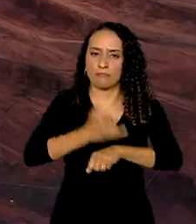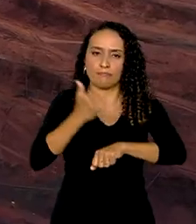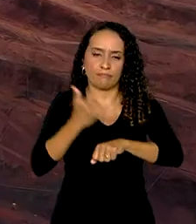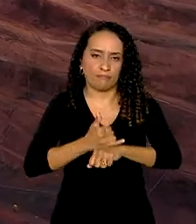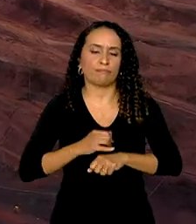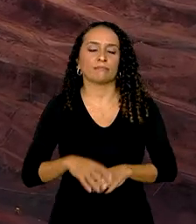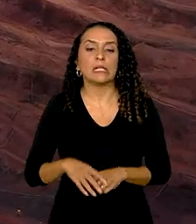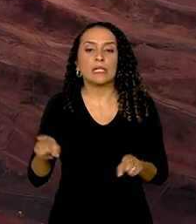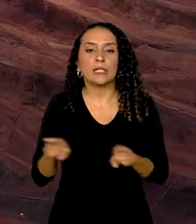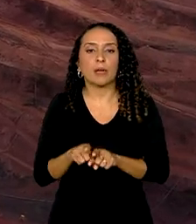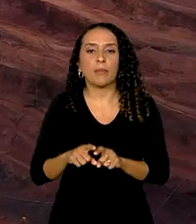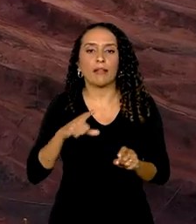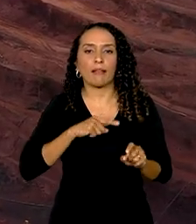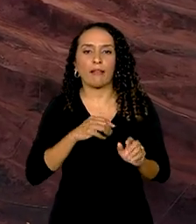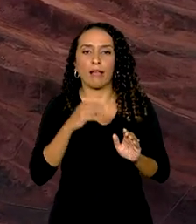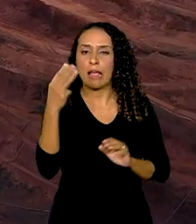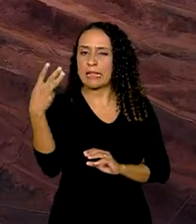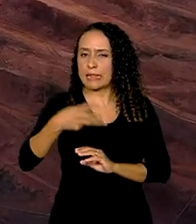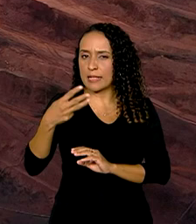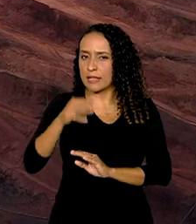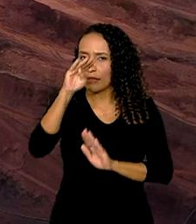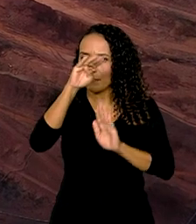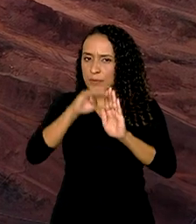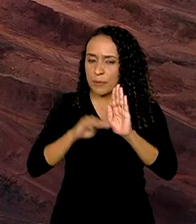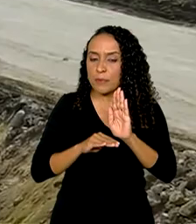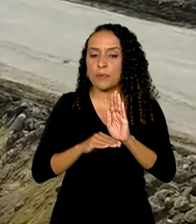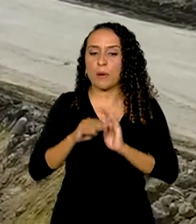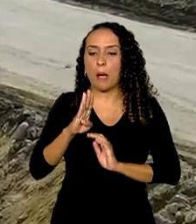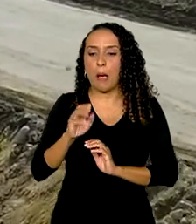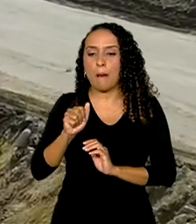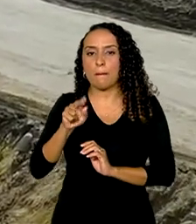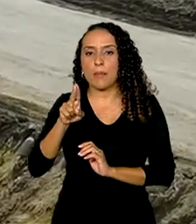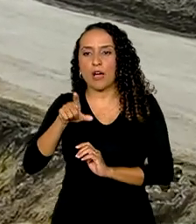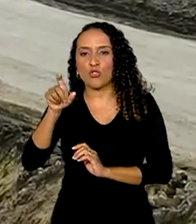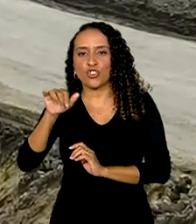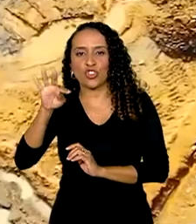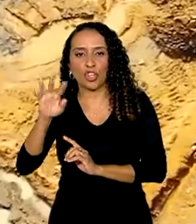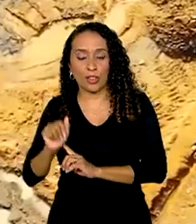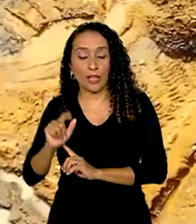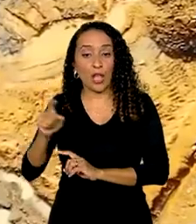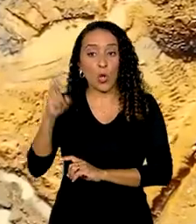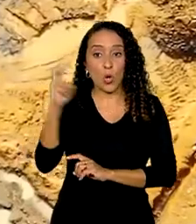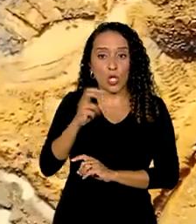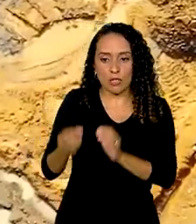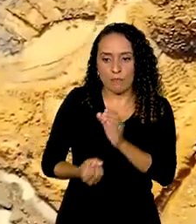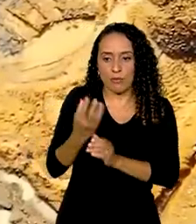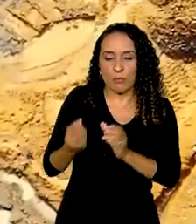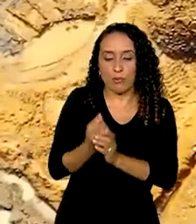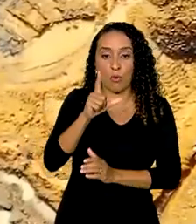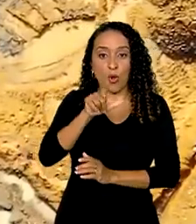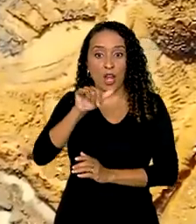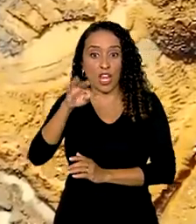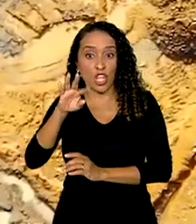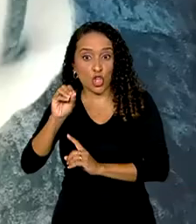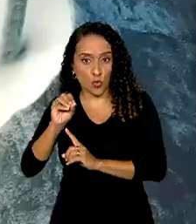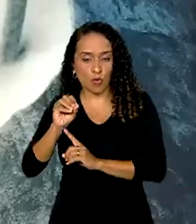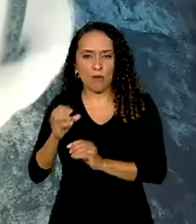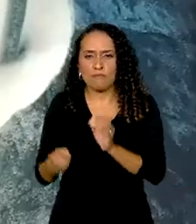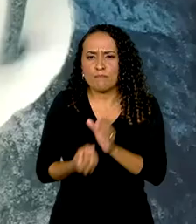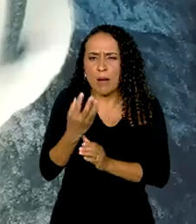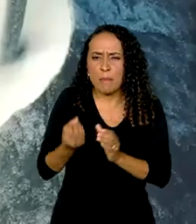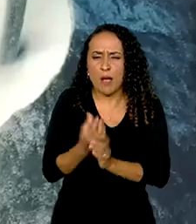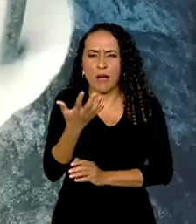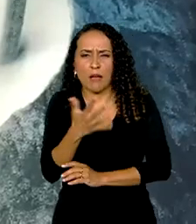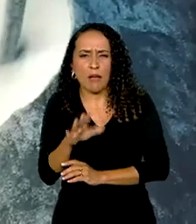além de ocupar a terceira posição para a bauxita e é o quinto maior produtor de lítio, com uma produção